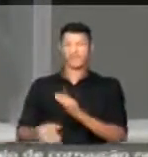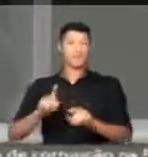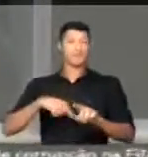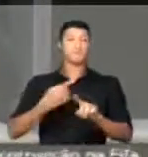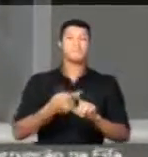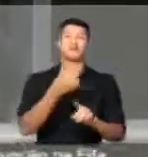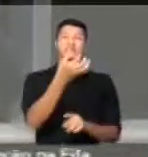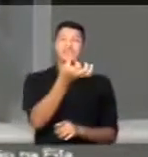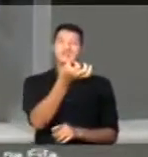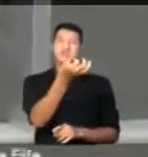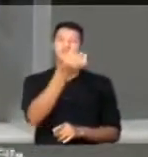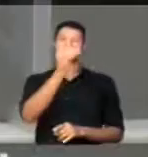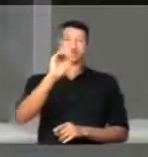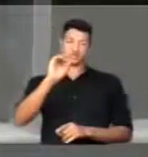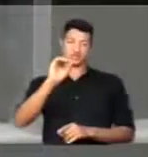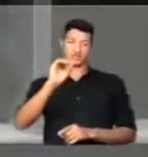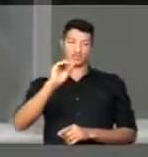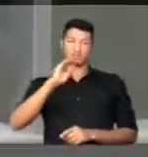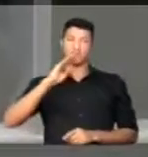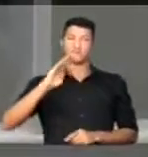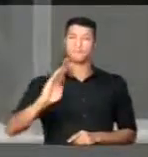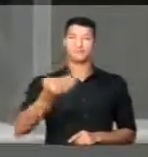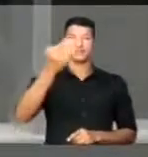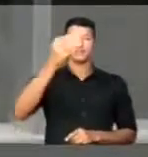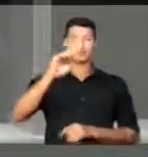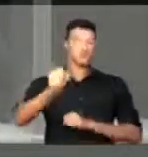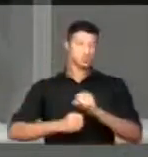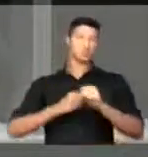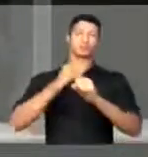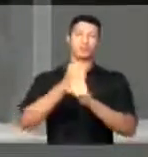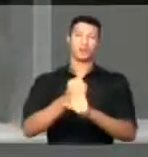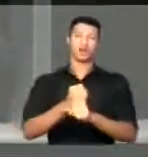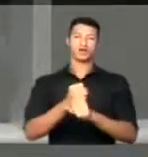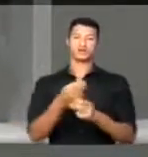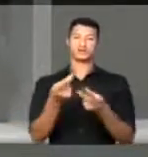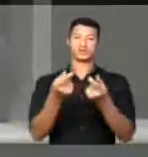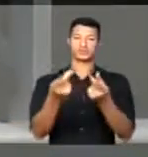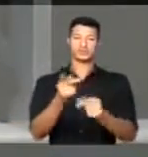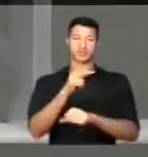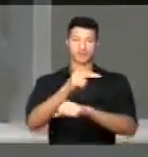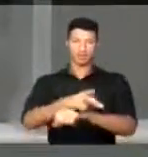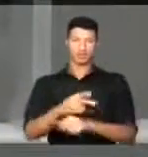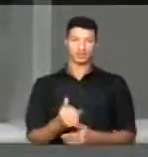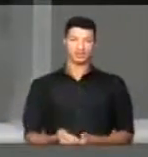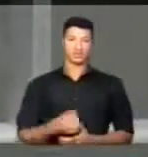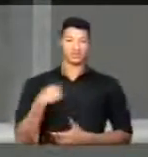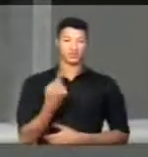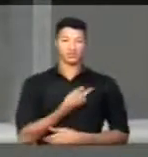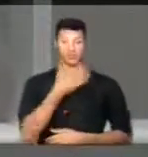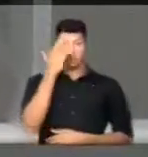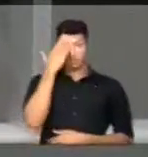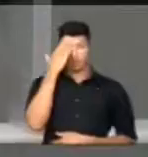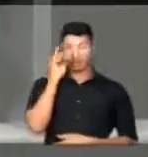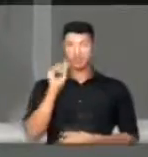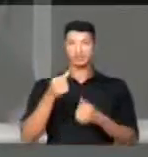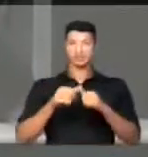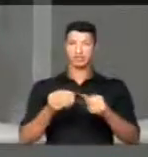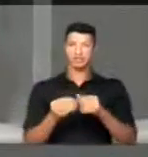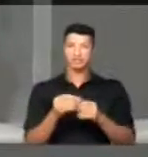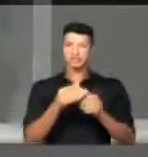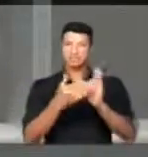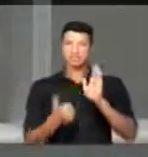mais de 60 bilhões ao ano a verba da Previdência. Nós sabemos que está se